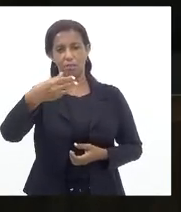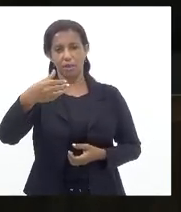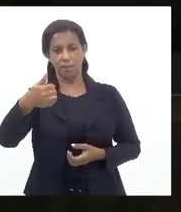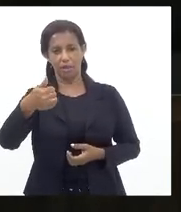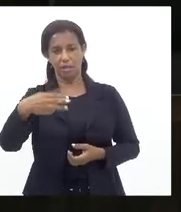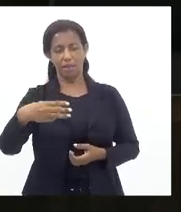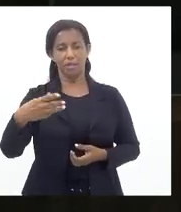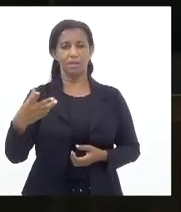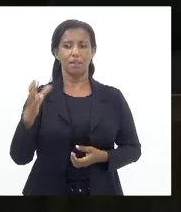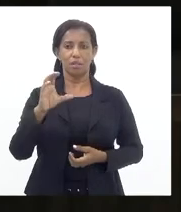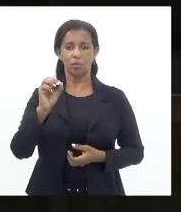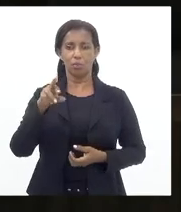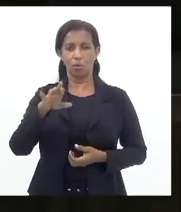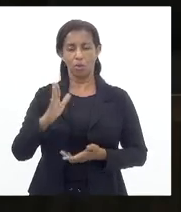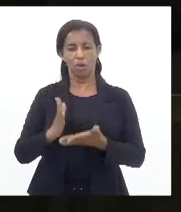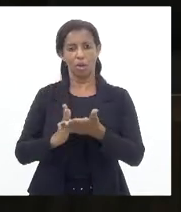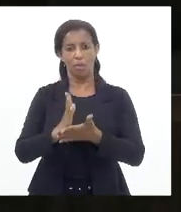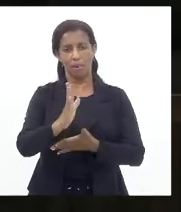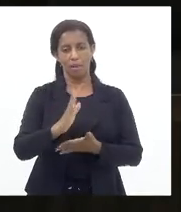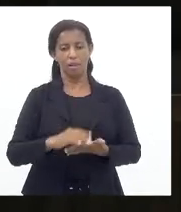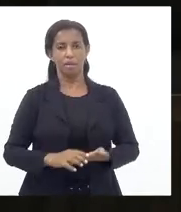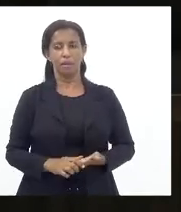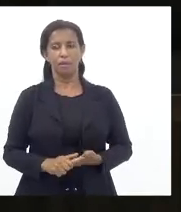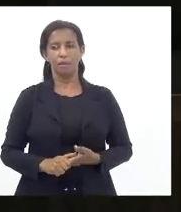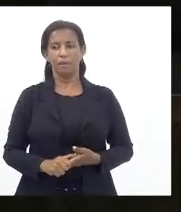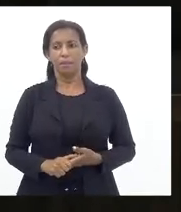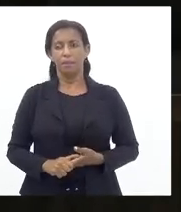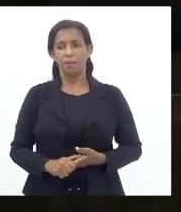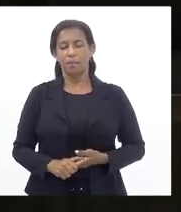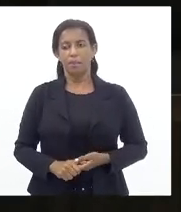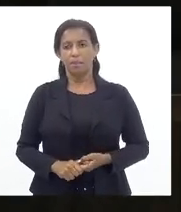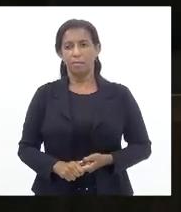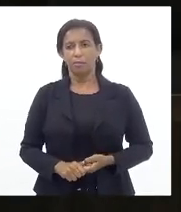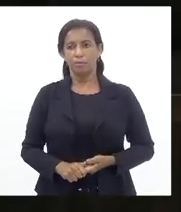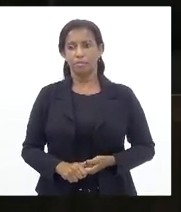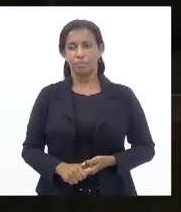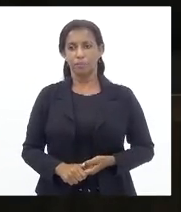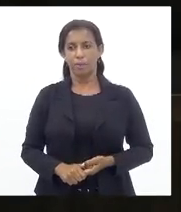deputado Coronel Salema Os senhores que aprovam permanecem como estão, aprovado